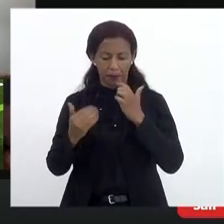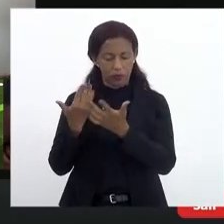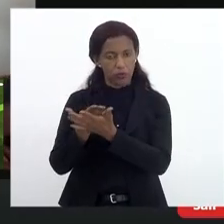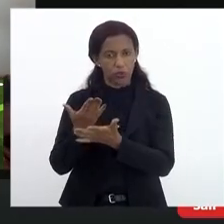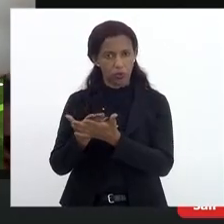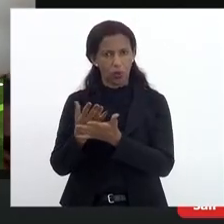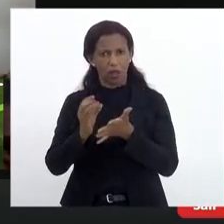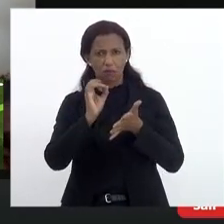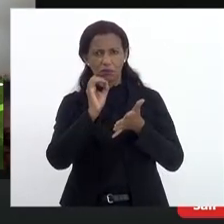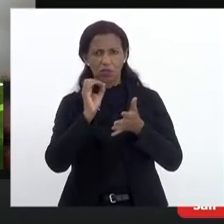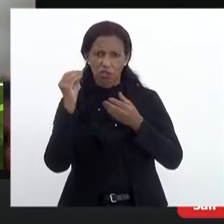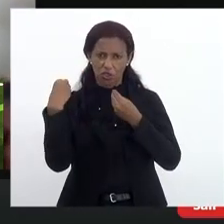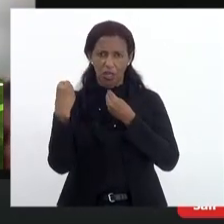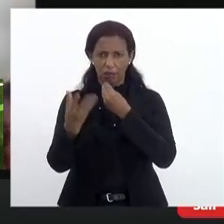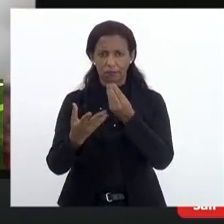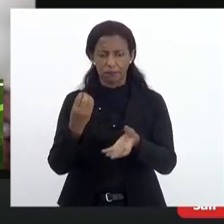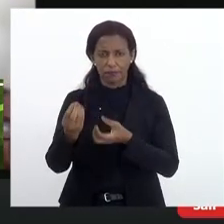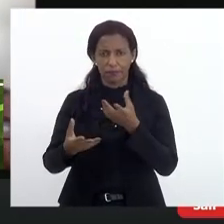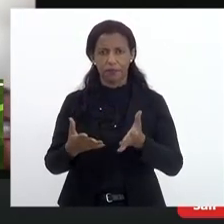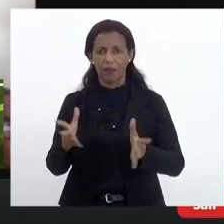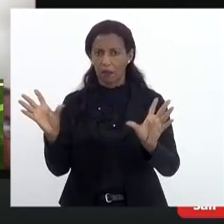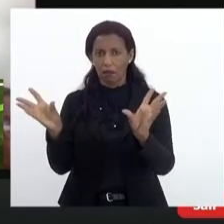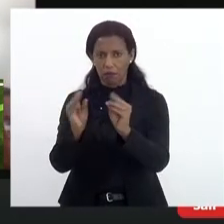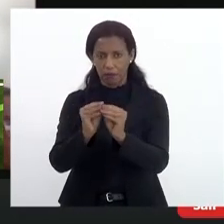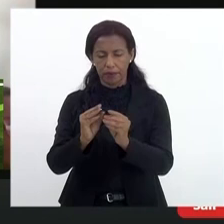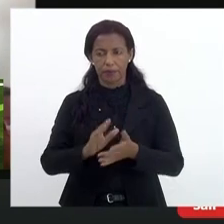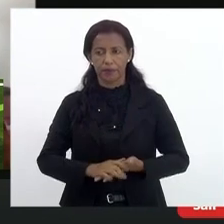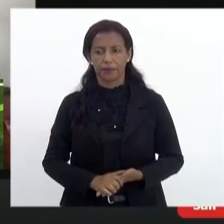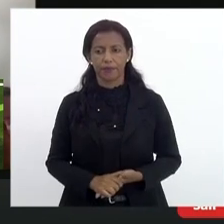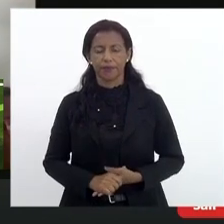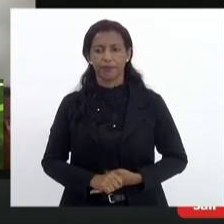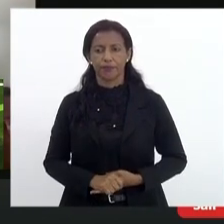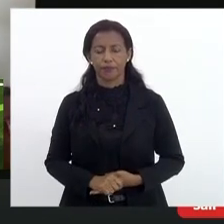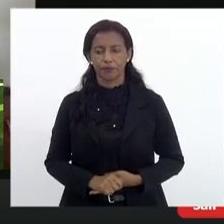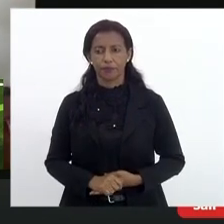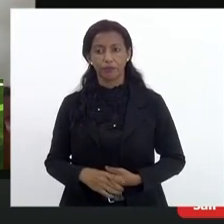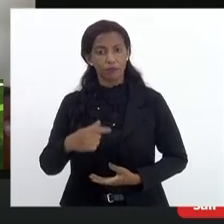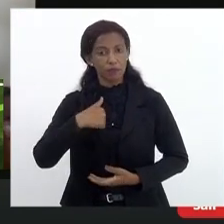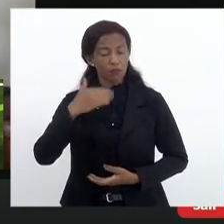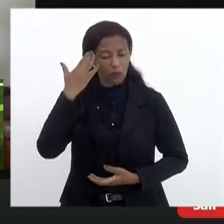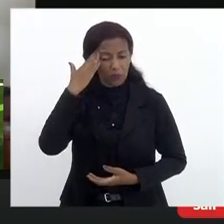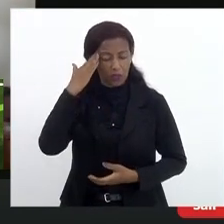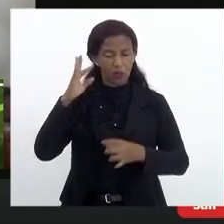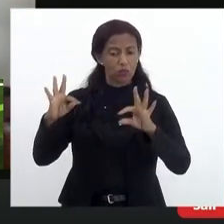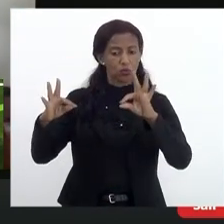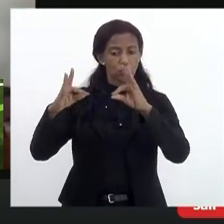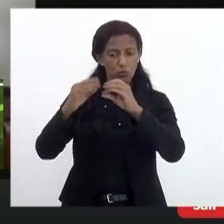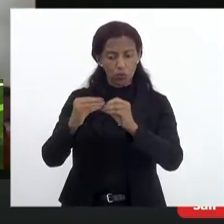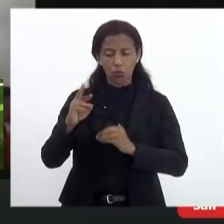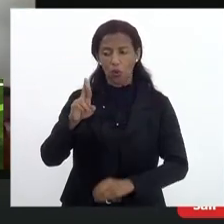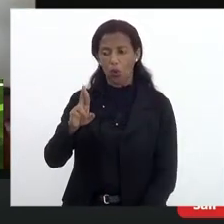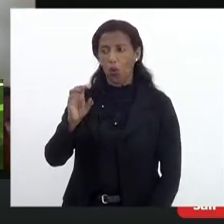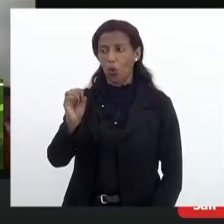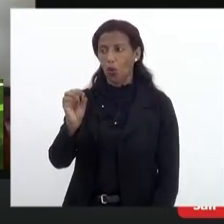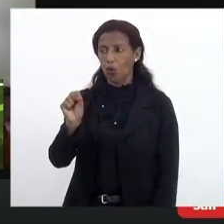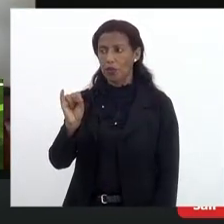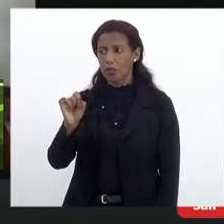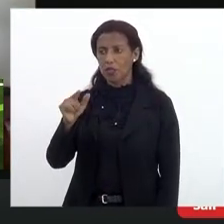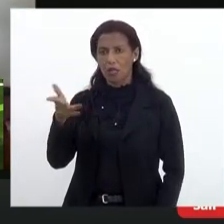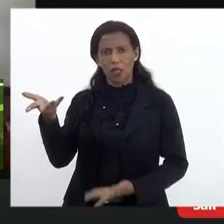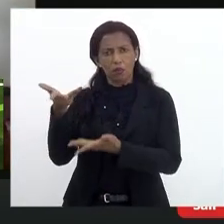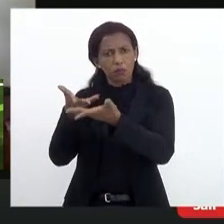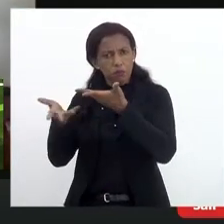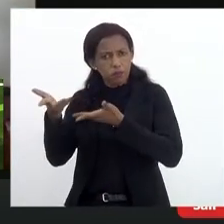postas na audiência, tentarei ser bem breve, eu entendo tudo o que a Rosilene colocou e